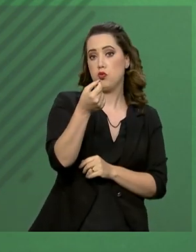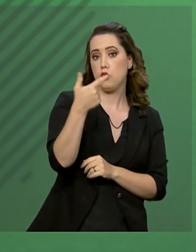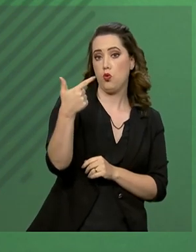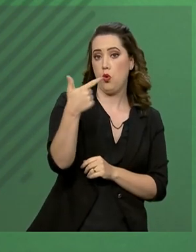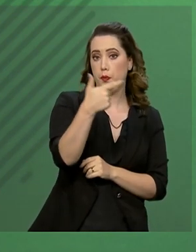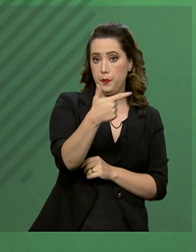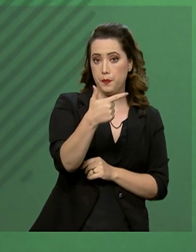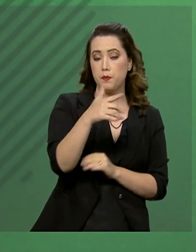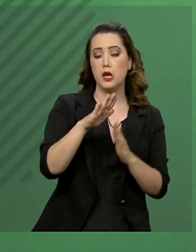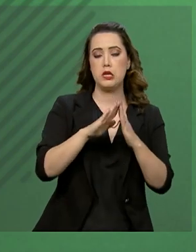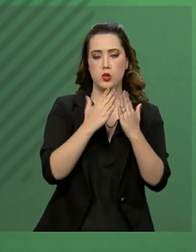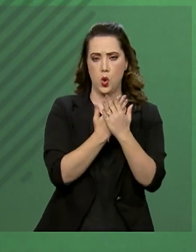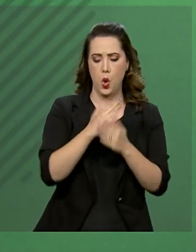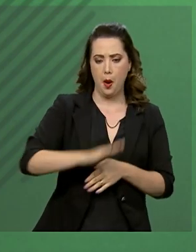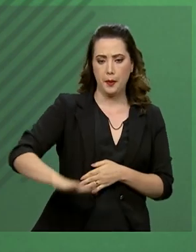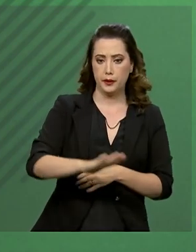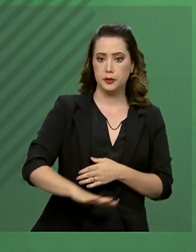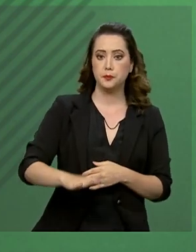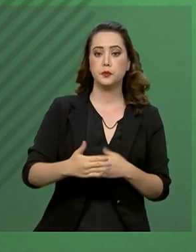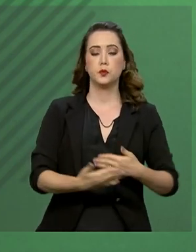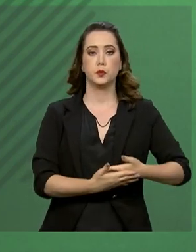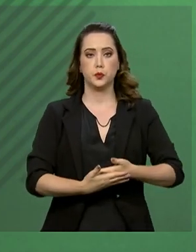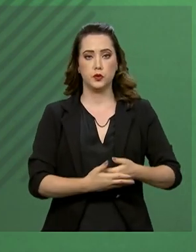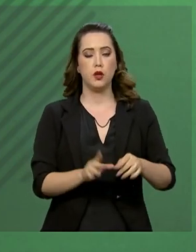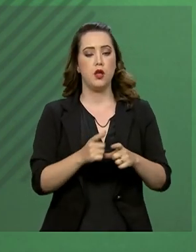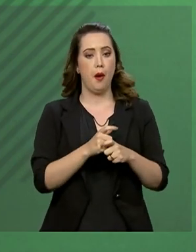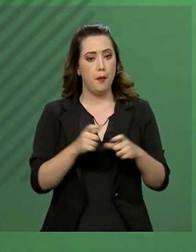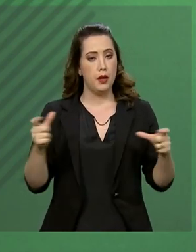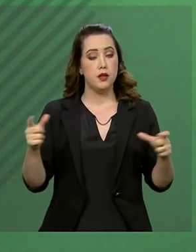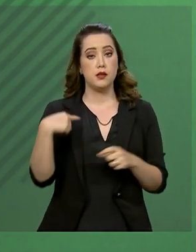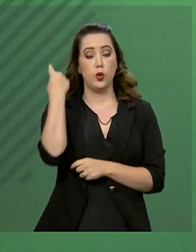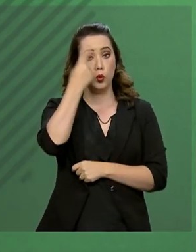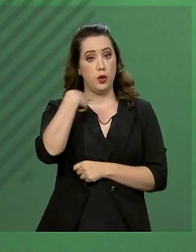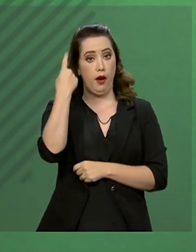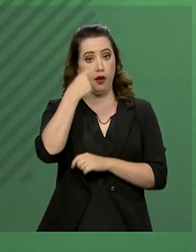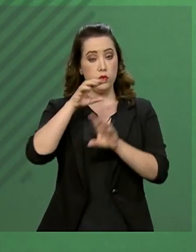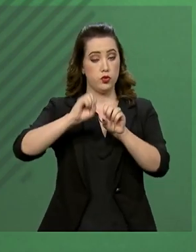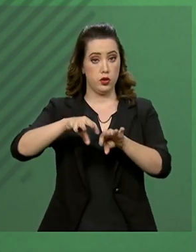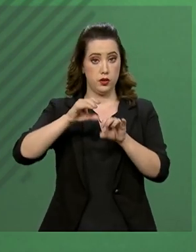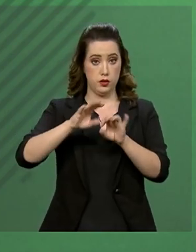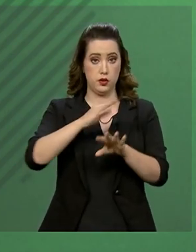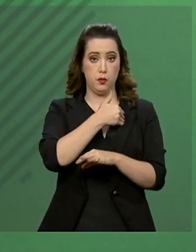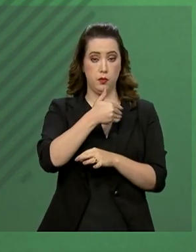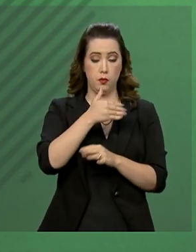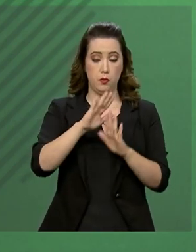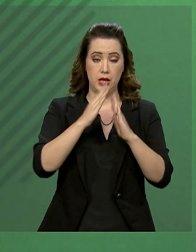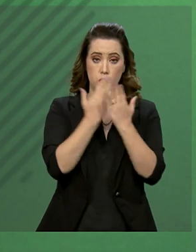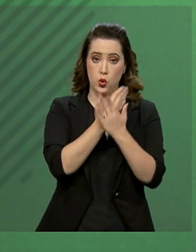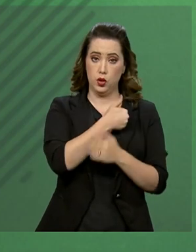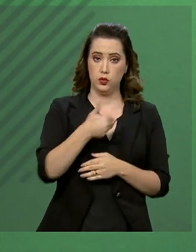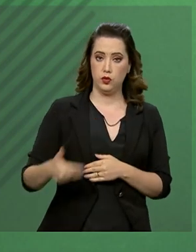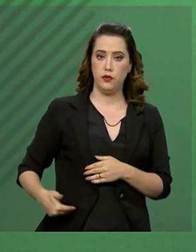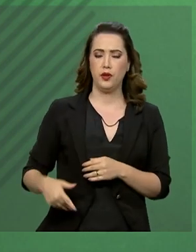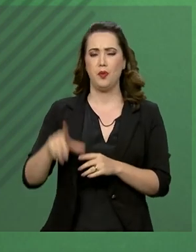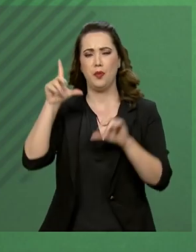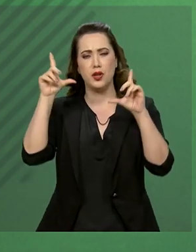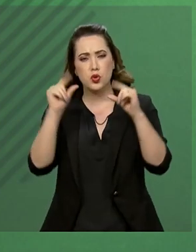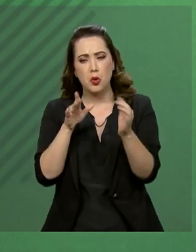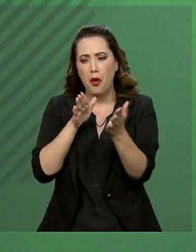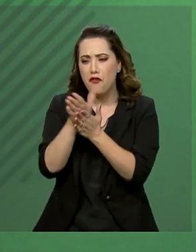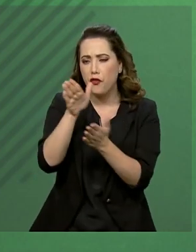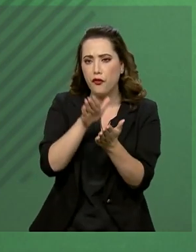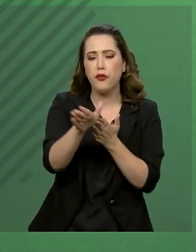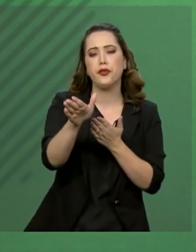ampliação da carga horária de escolas públicas para diminuir a evasão escolar,